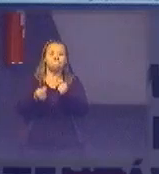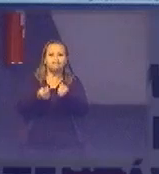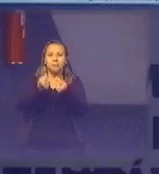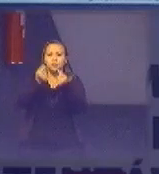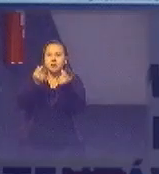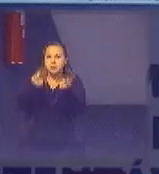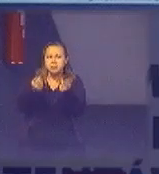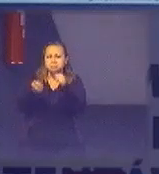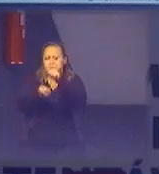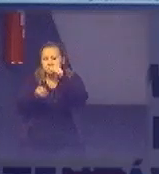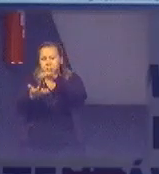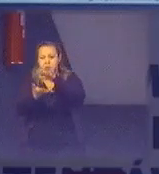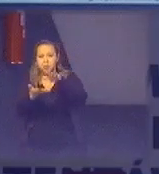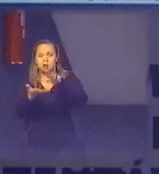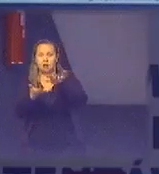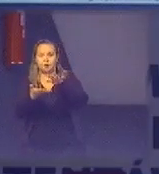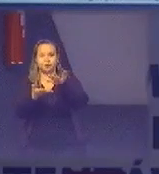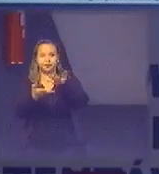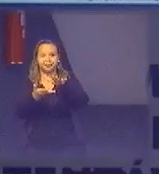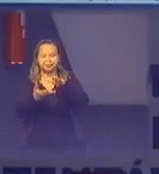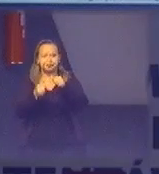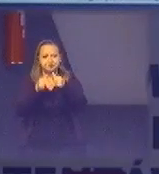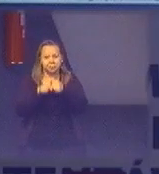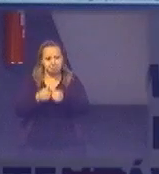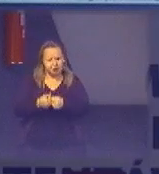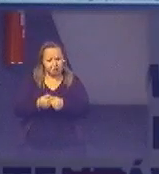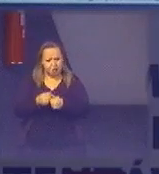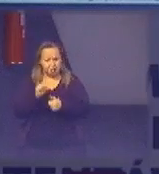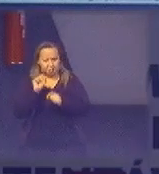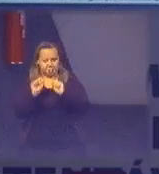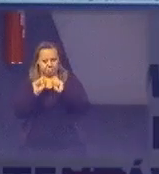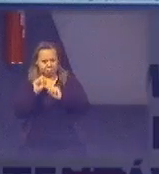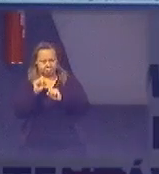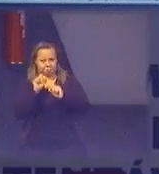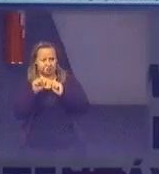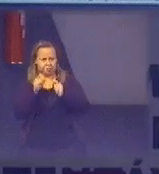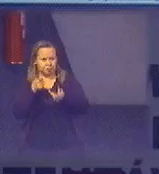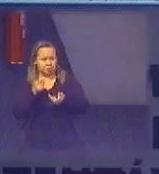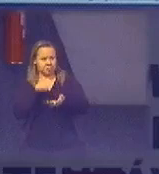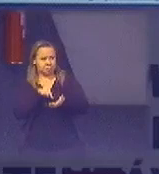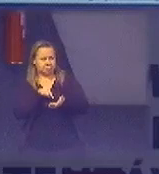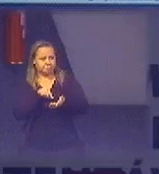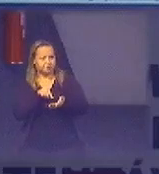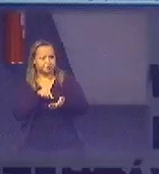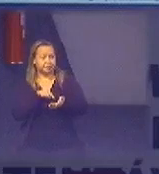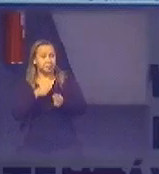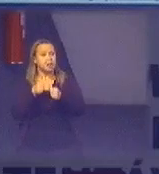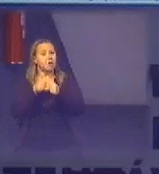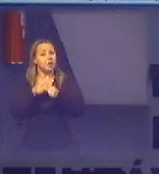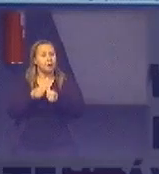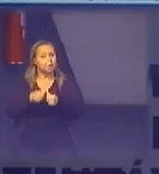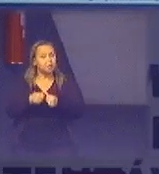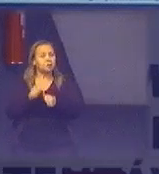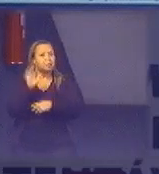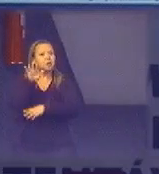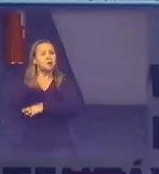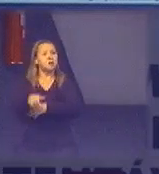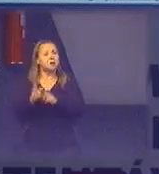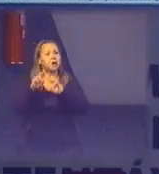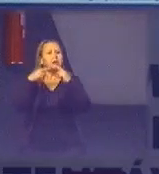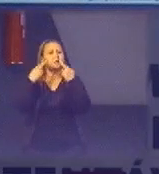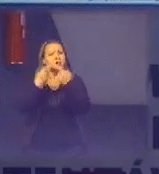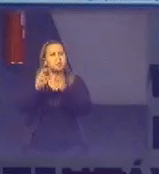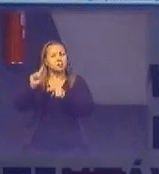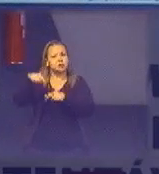fiquei que nem a Kathleen tá eu falei ué sustentabilidade isso aí fiquei lá foi uma tarde de reunião e